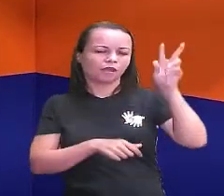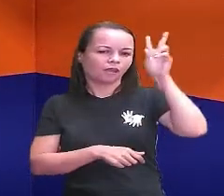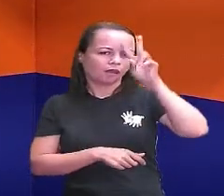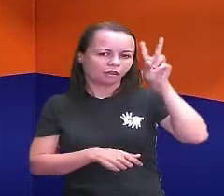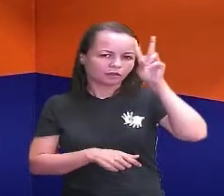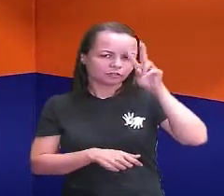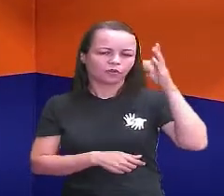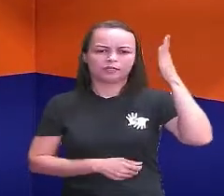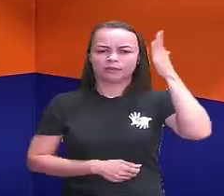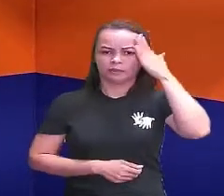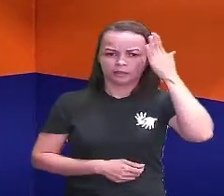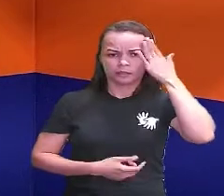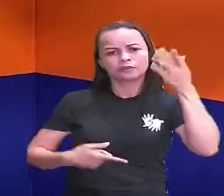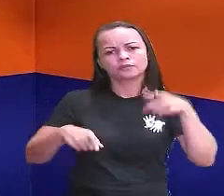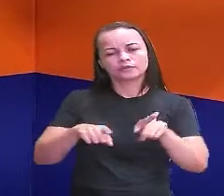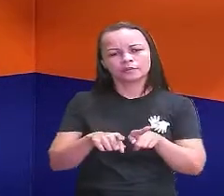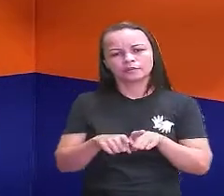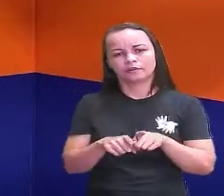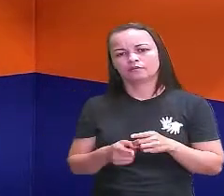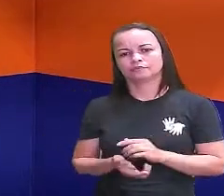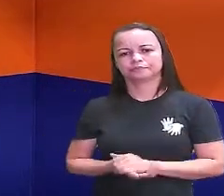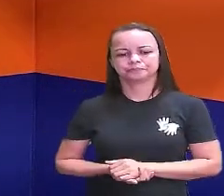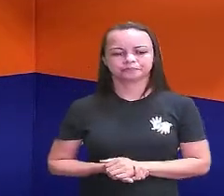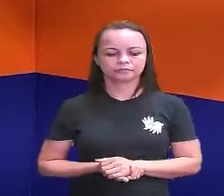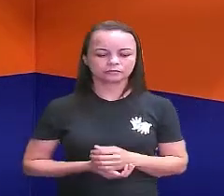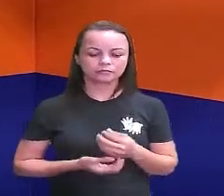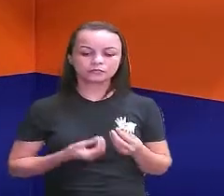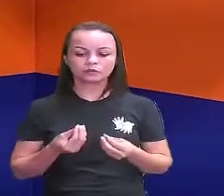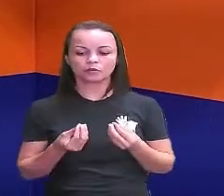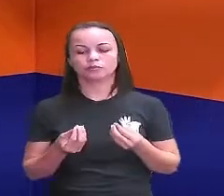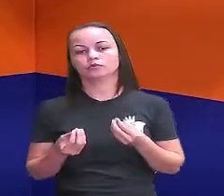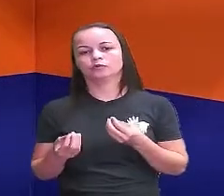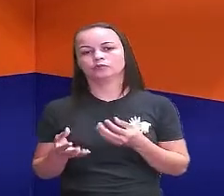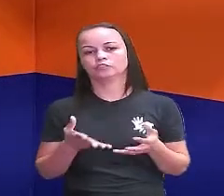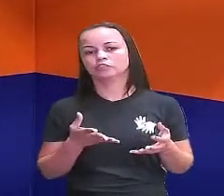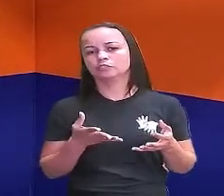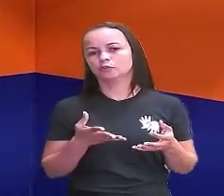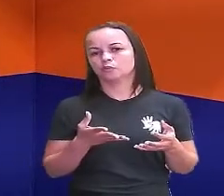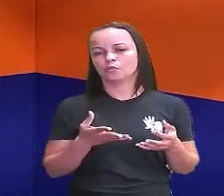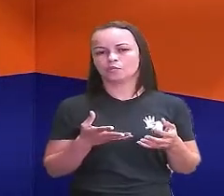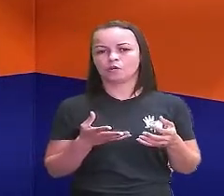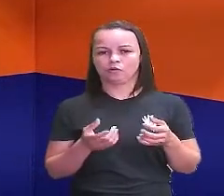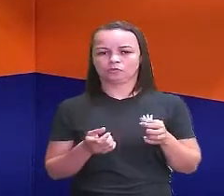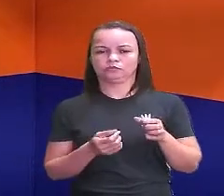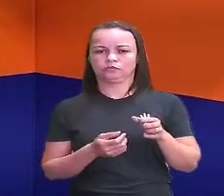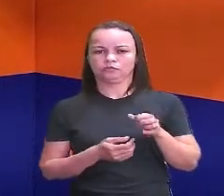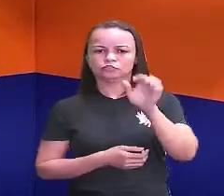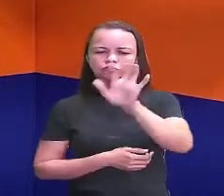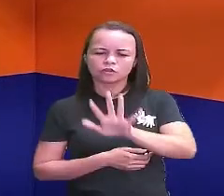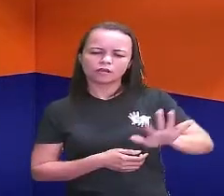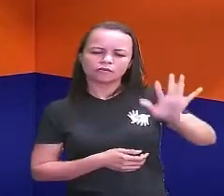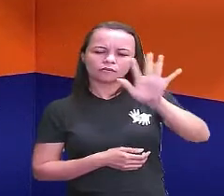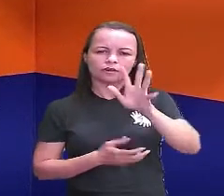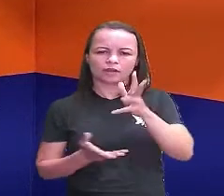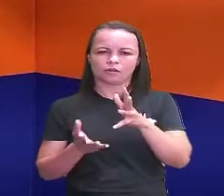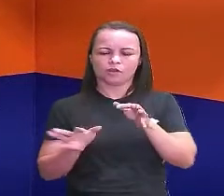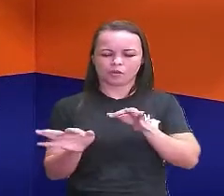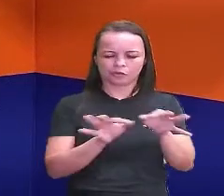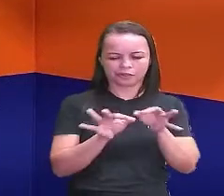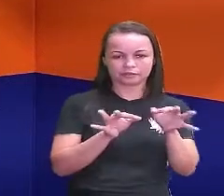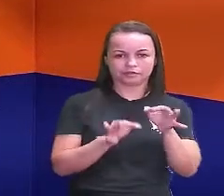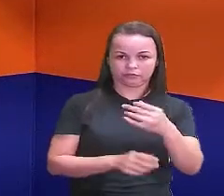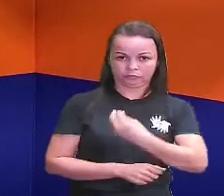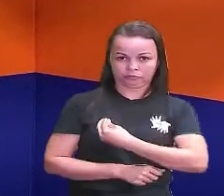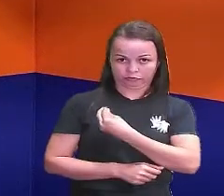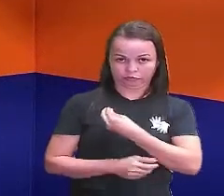compreendido como de um modo em geral a nossa organização de vida